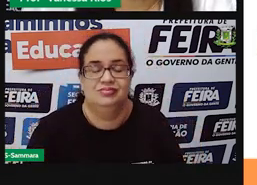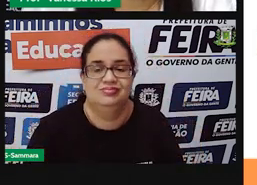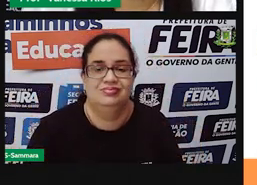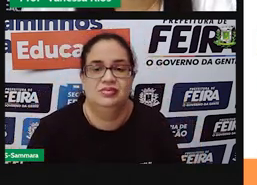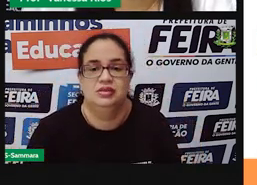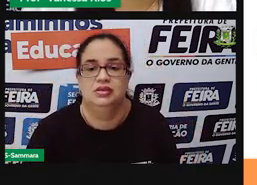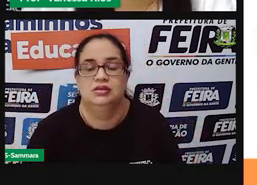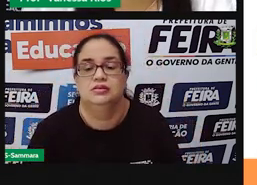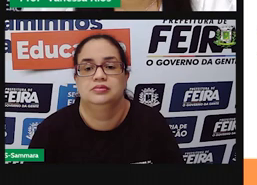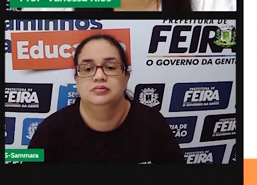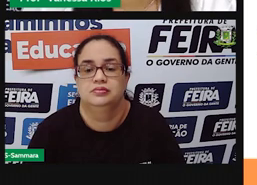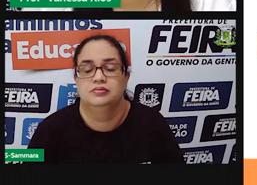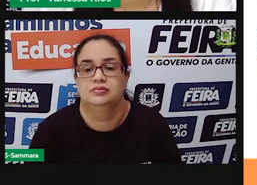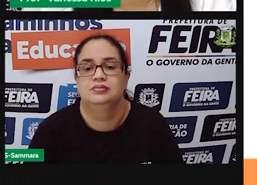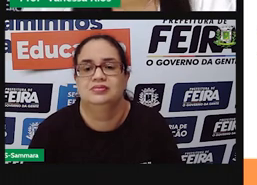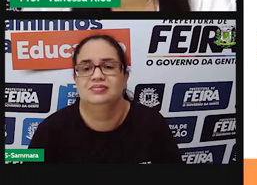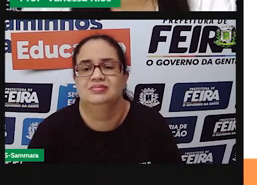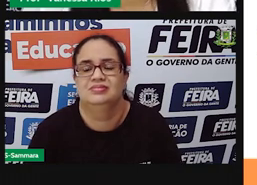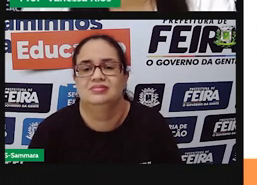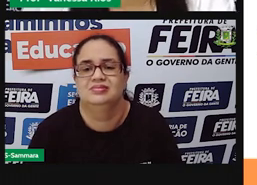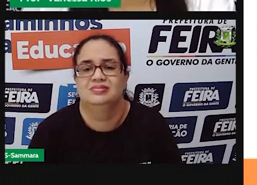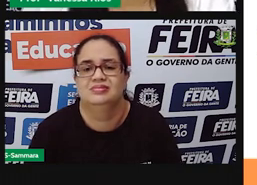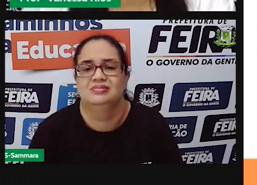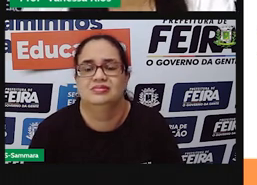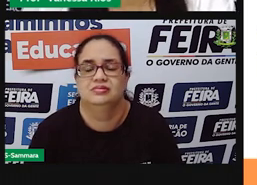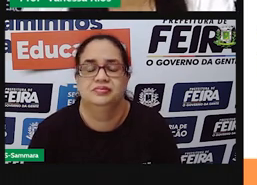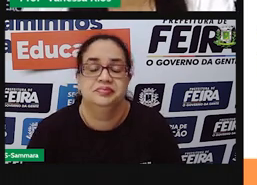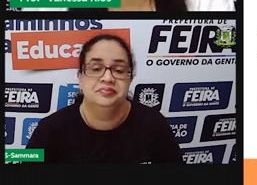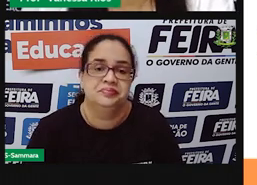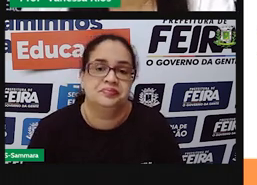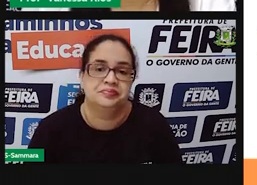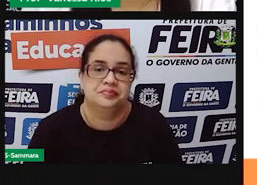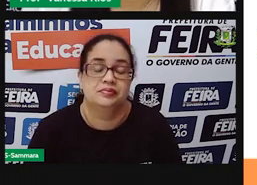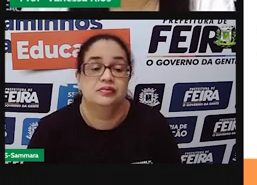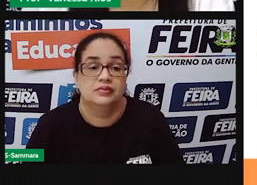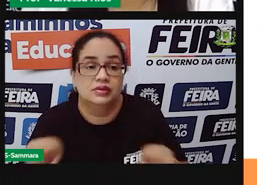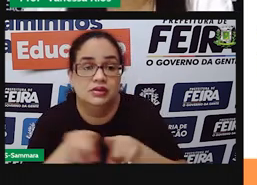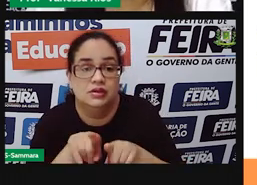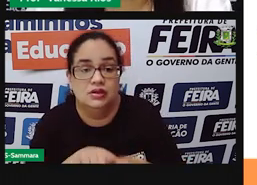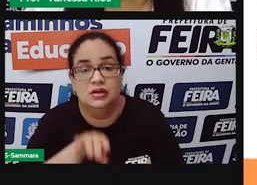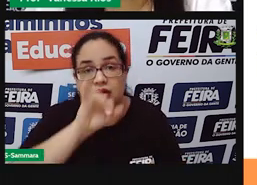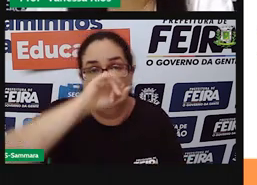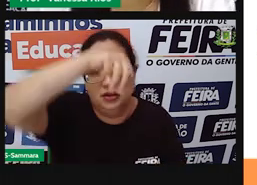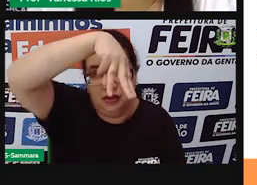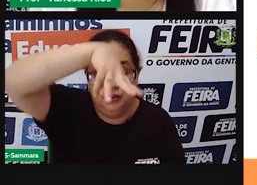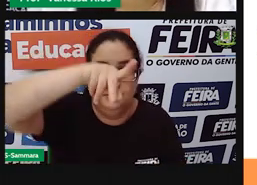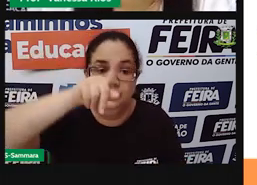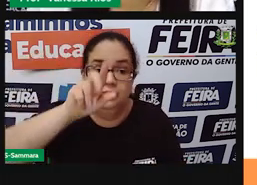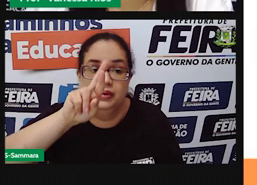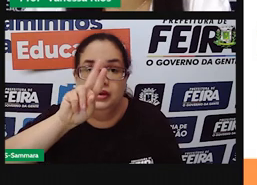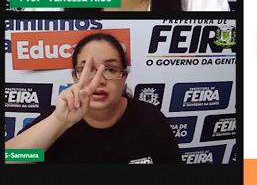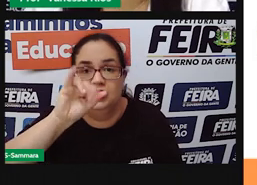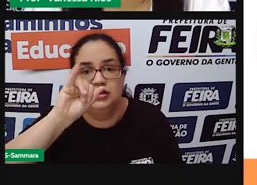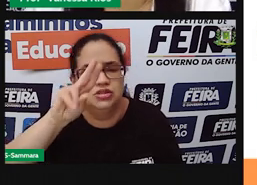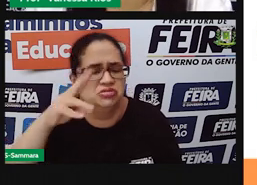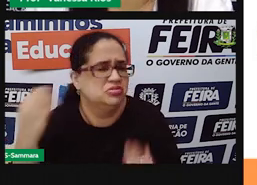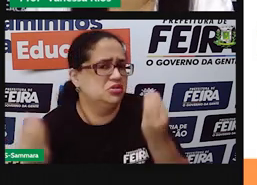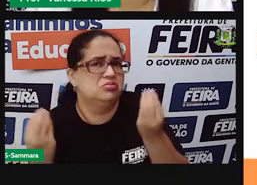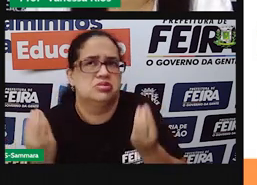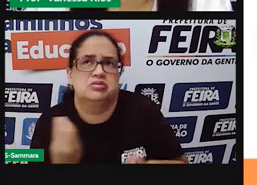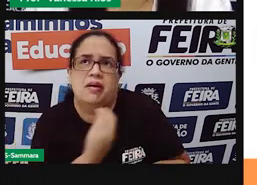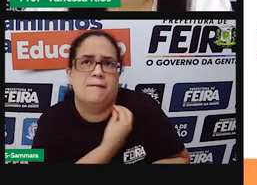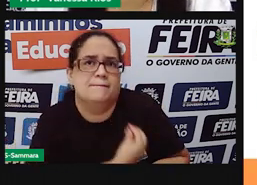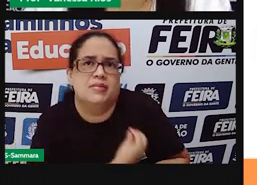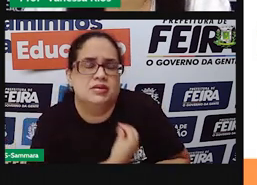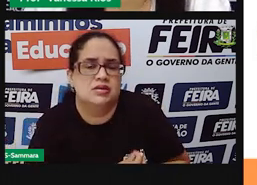intenção de ordem, de pedido, também está no imperativo afirmativo. O imperativo não tem tempo, né? De presente ou passado ou